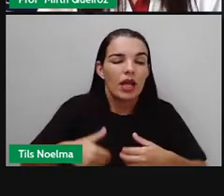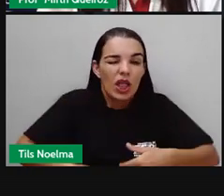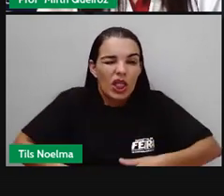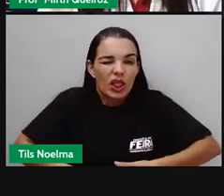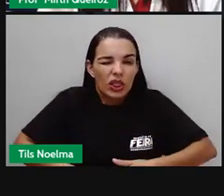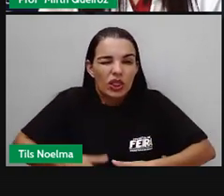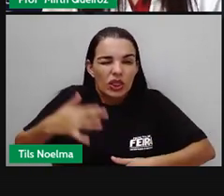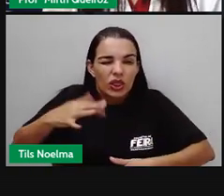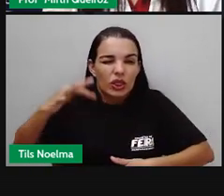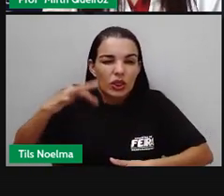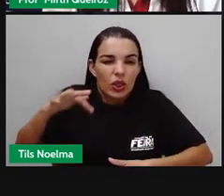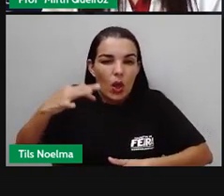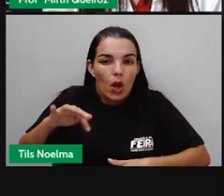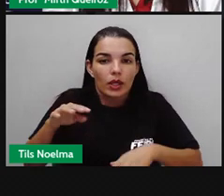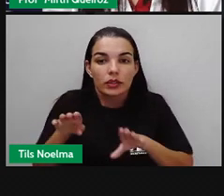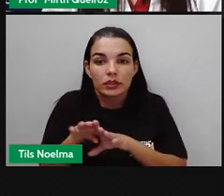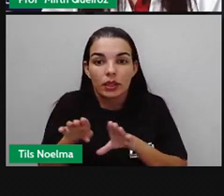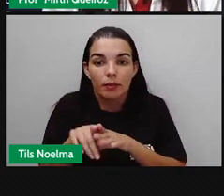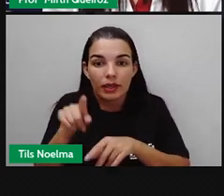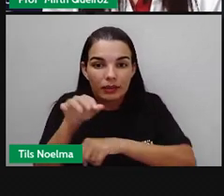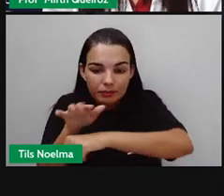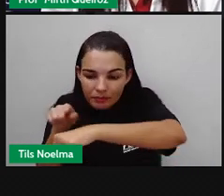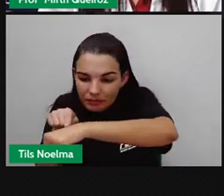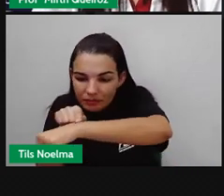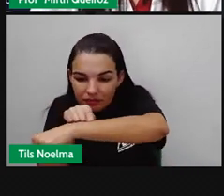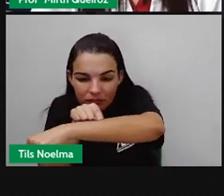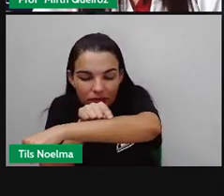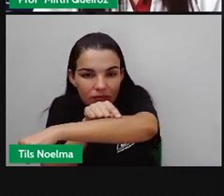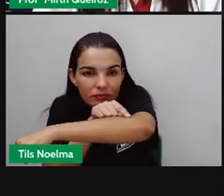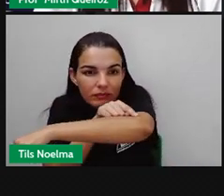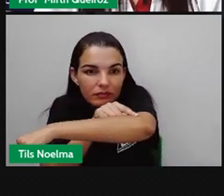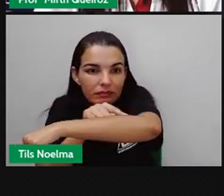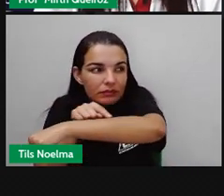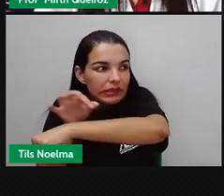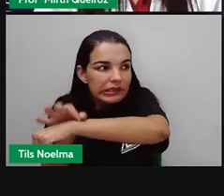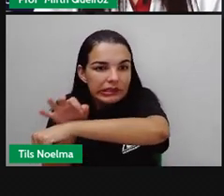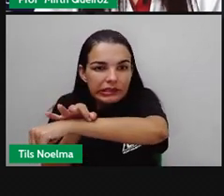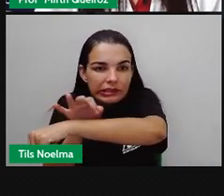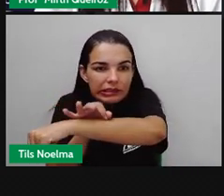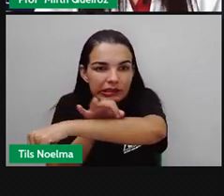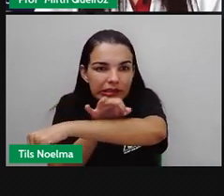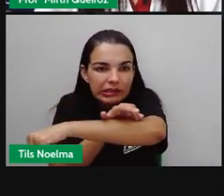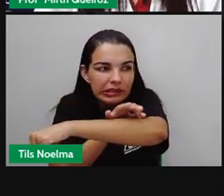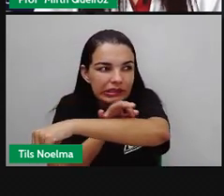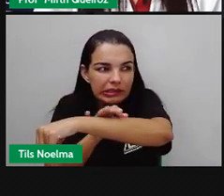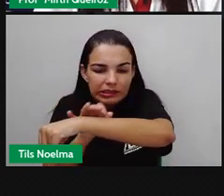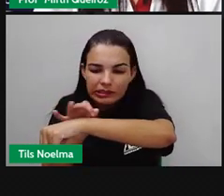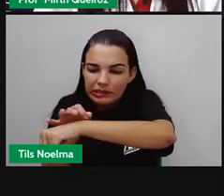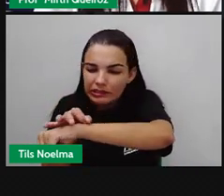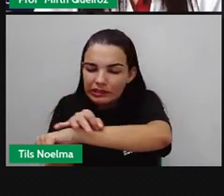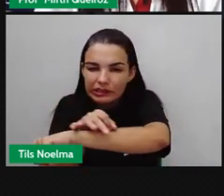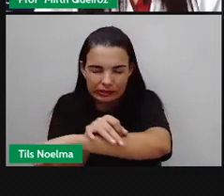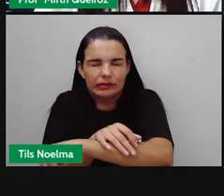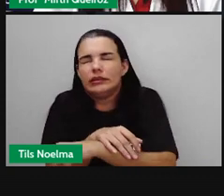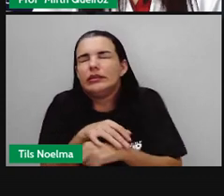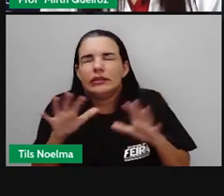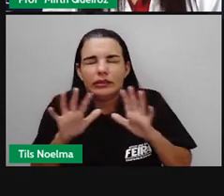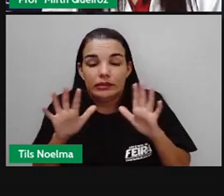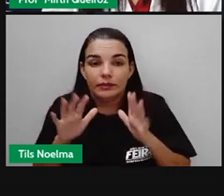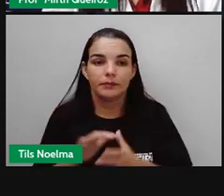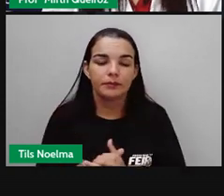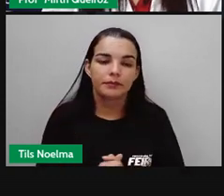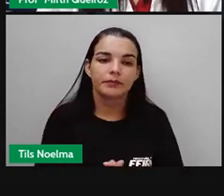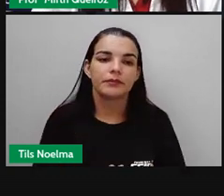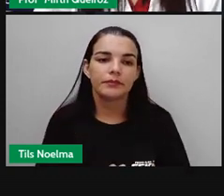E infecções também, que é o caso aí da micose, como está apresentado aqui nas imagens,